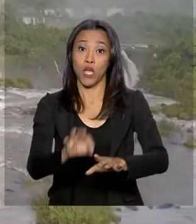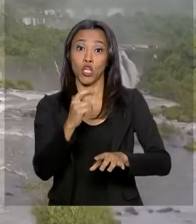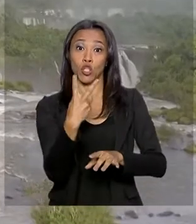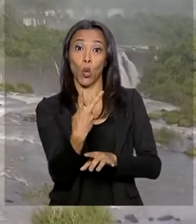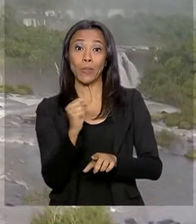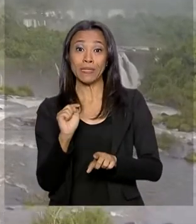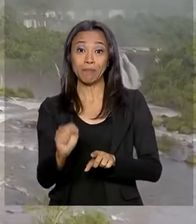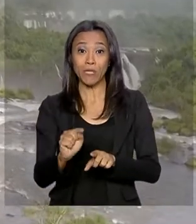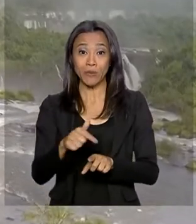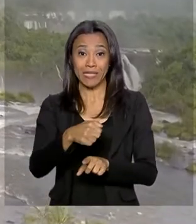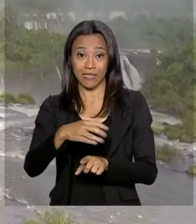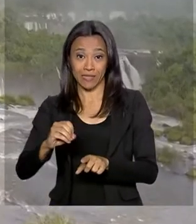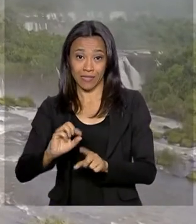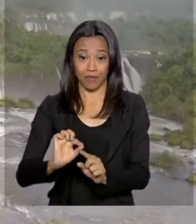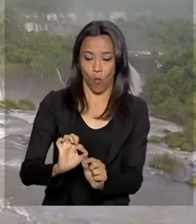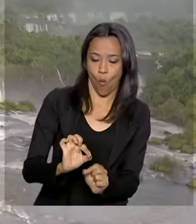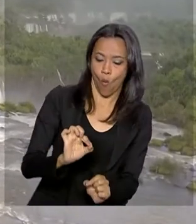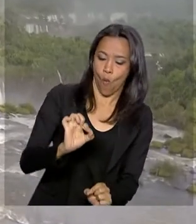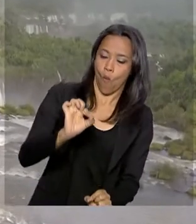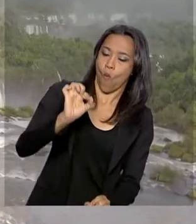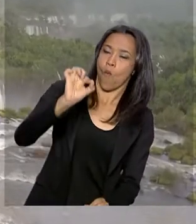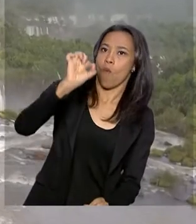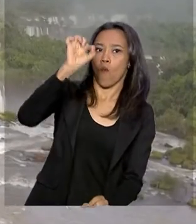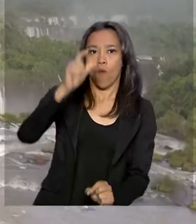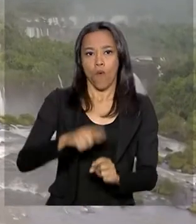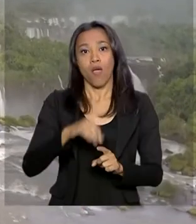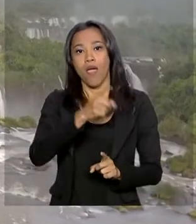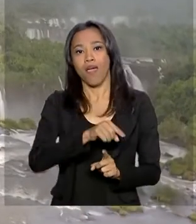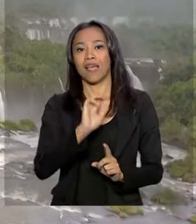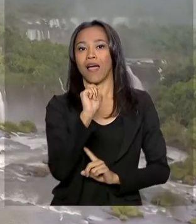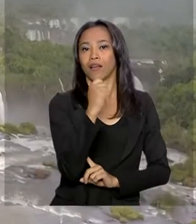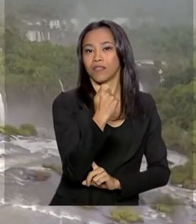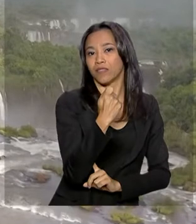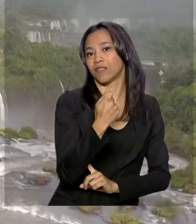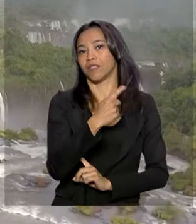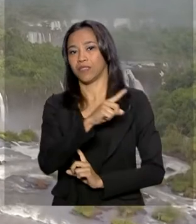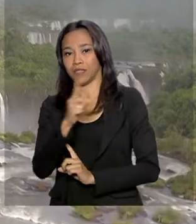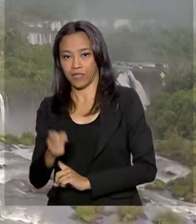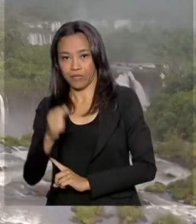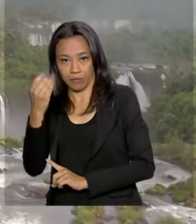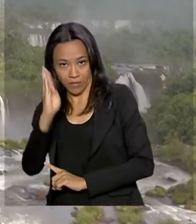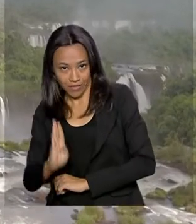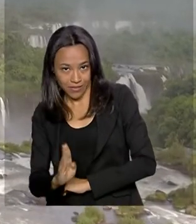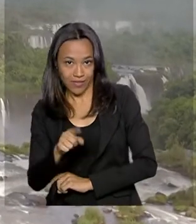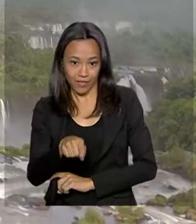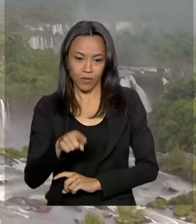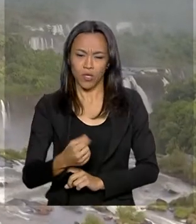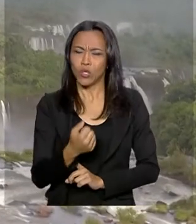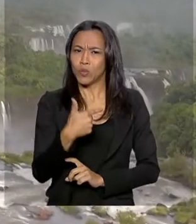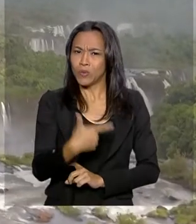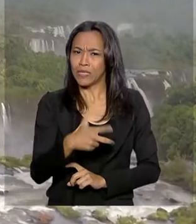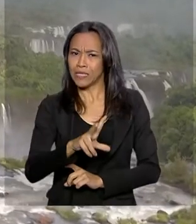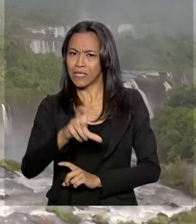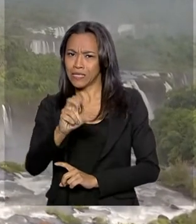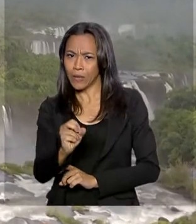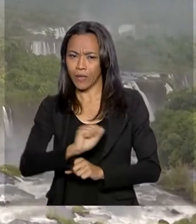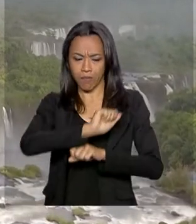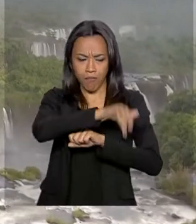metros. Entre o Brasil e a Argentina, existem 275 quedas, com cerca de 80